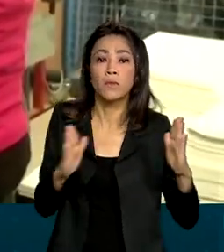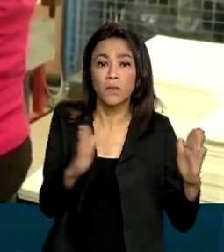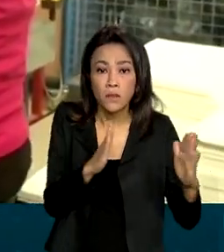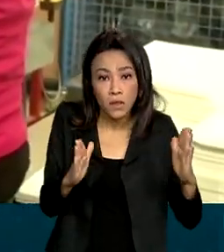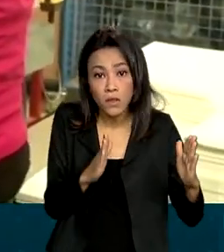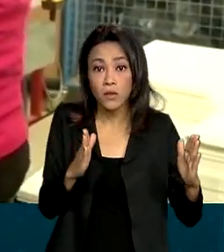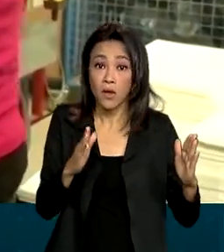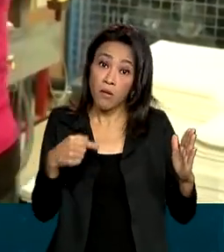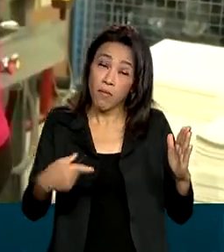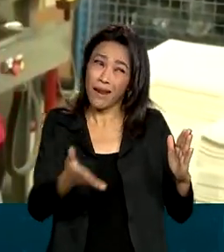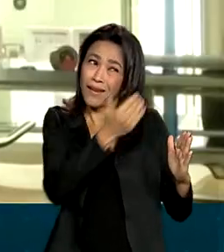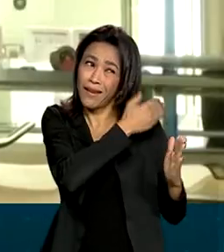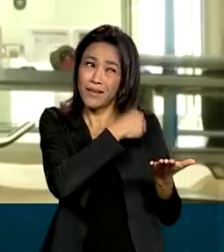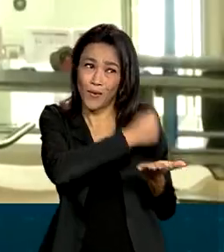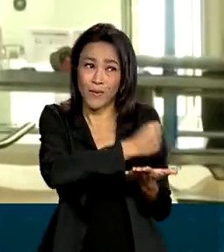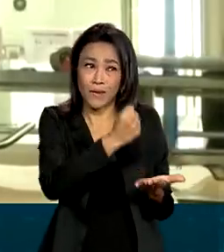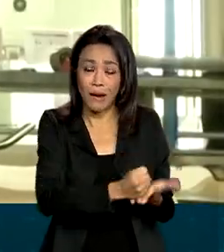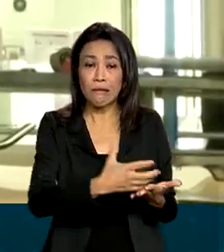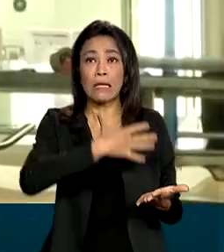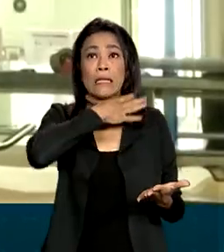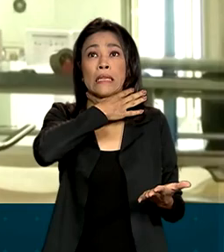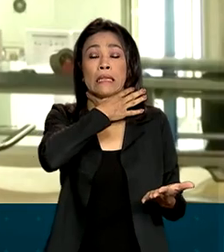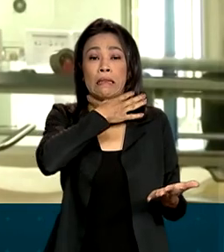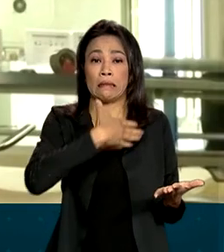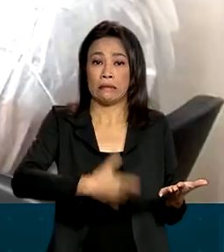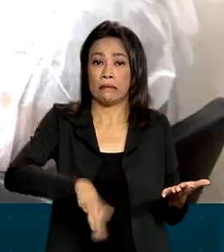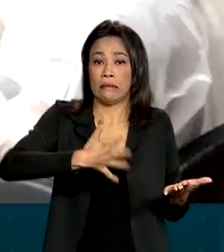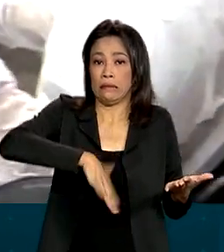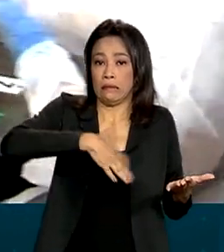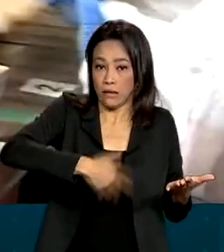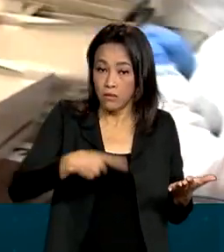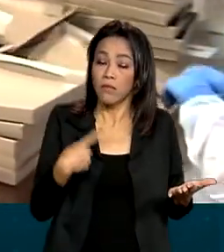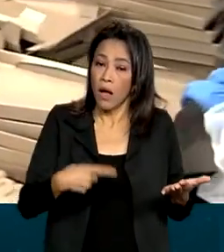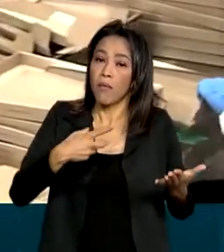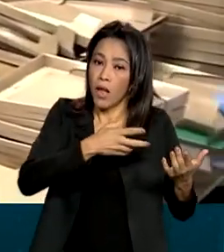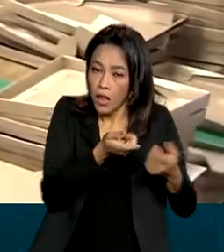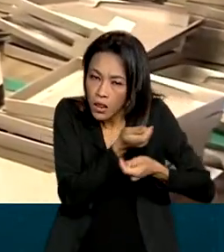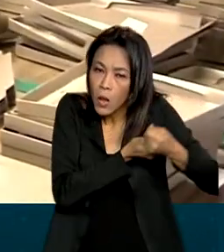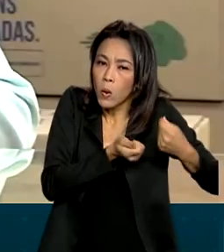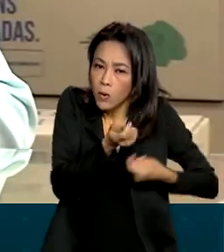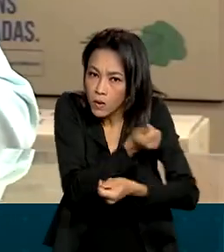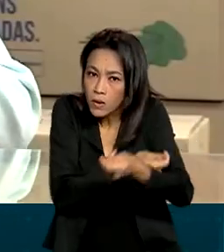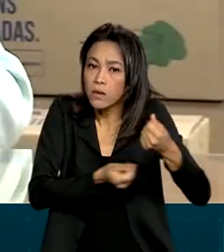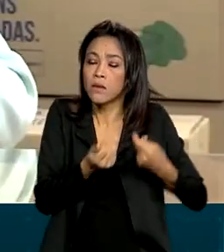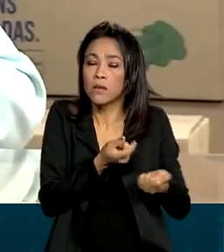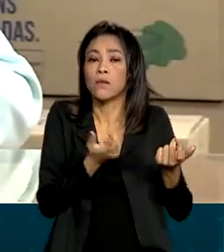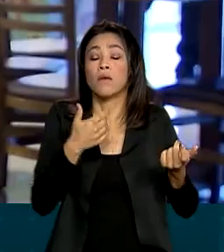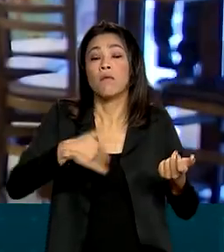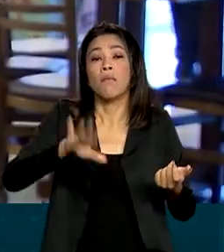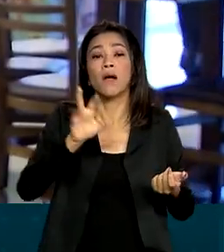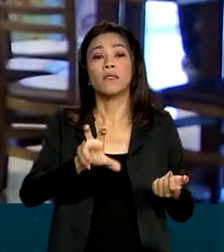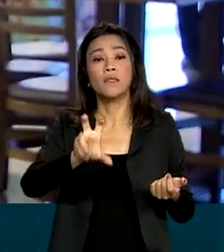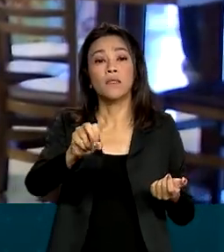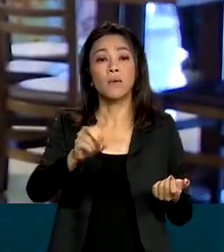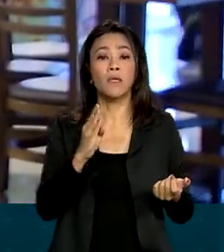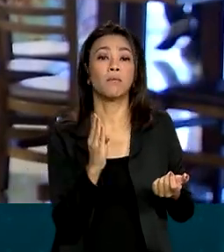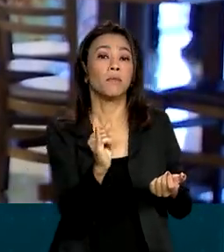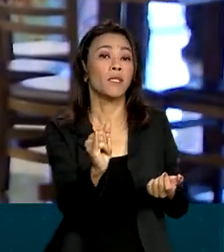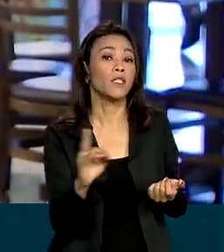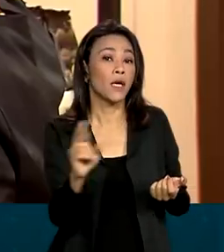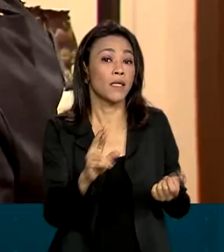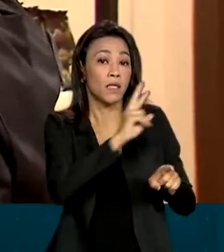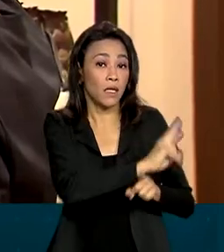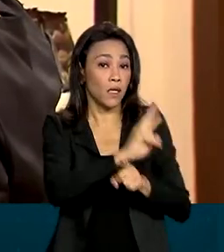aqueles contratos inadimplentes. O governo prevê a contratação pelo Pronamp de mais de 50 bilhões de reais em